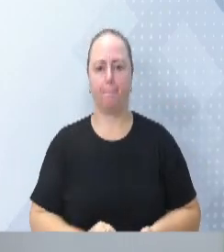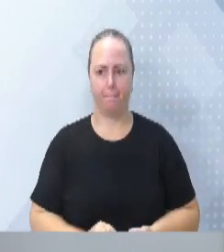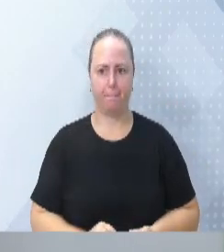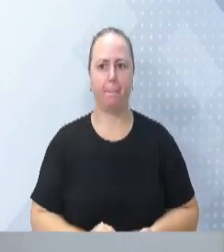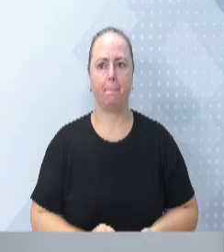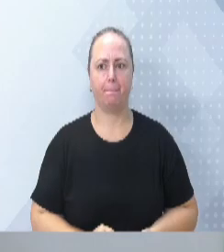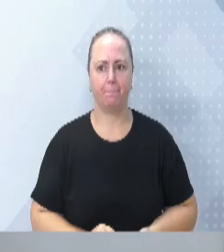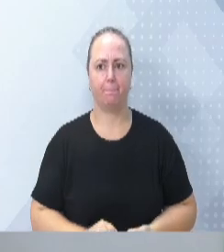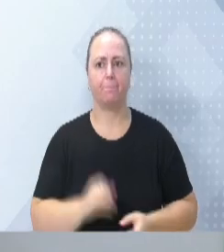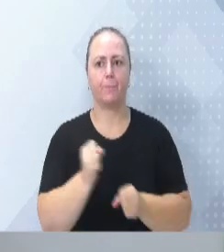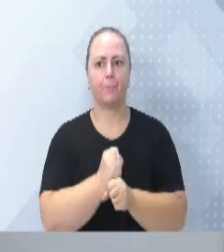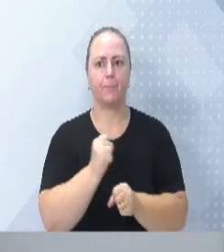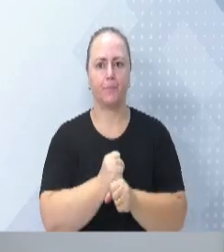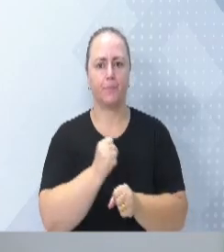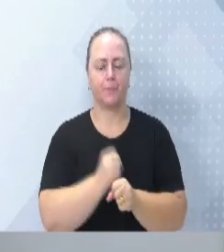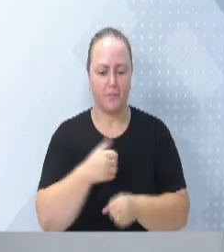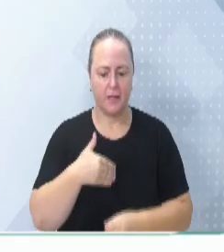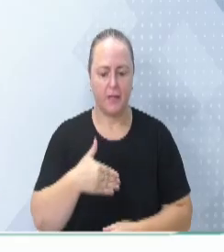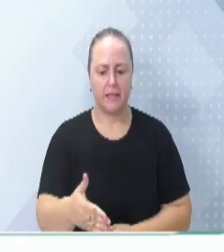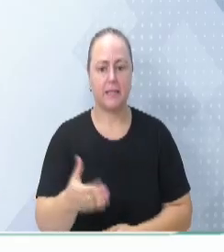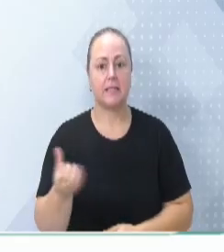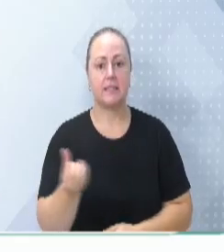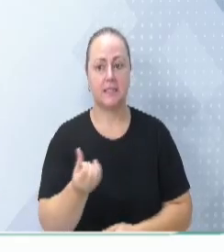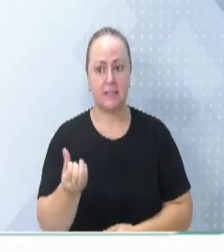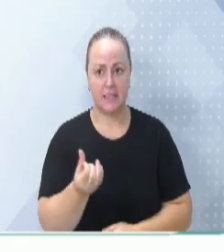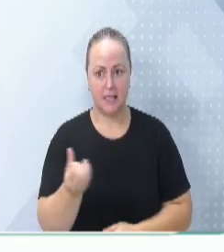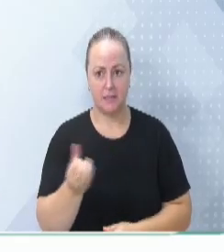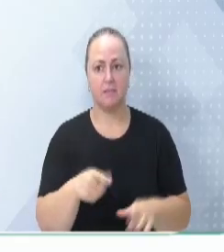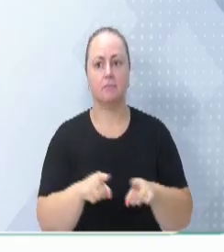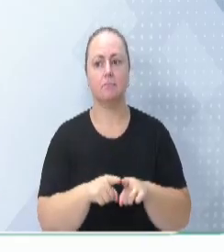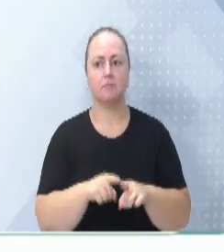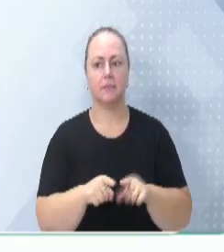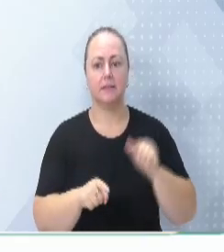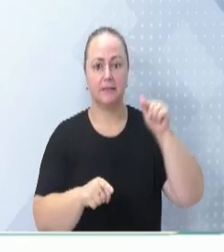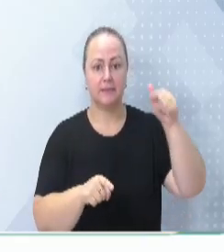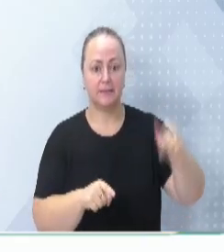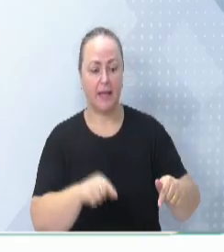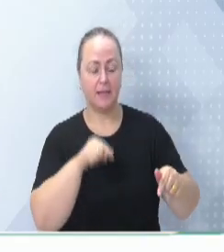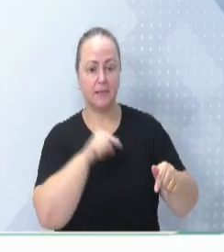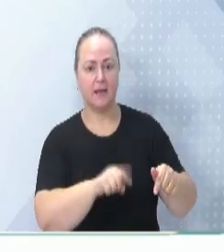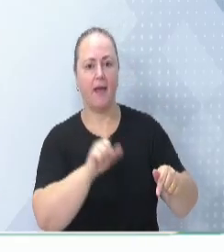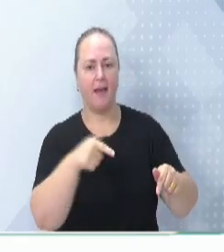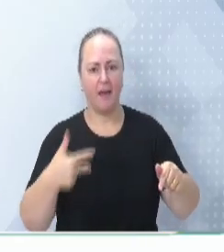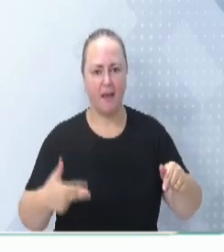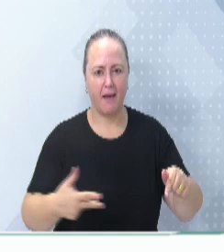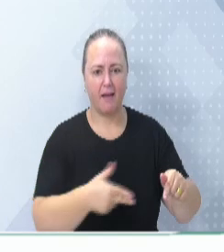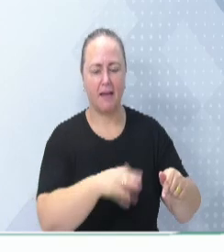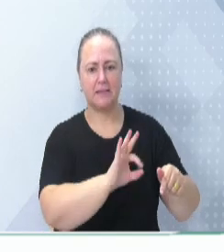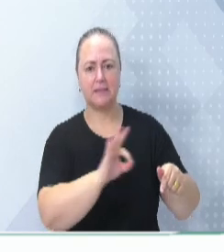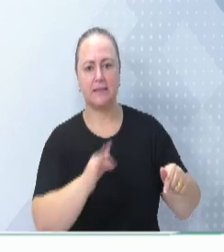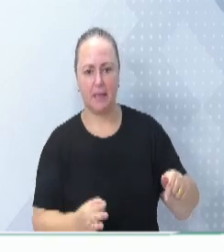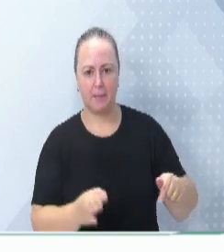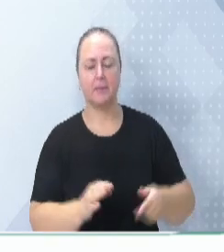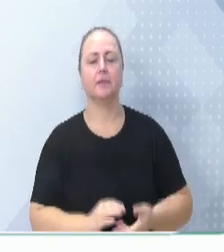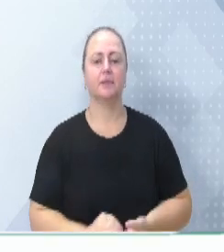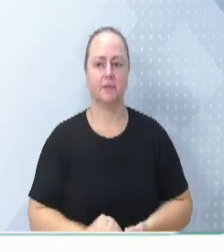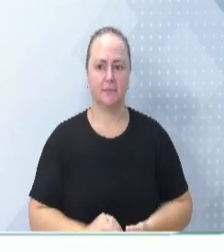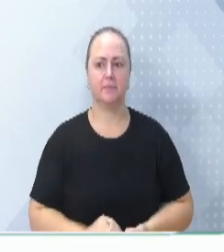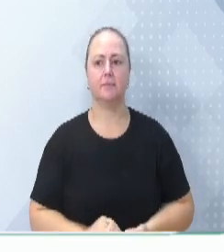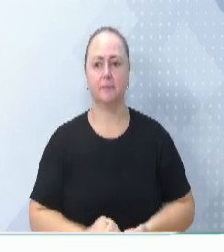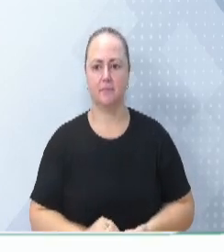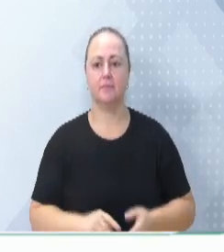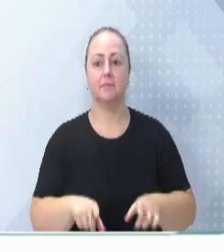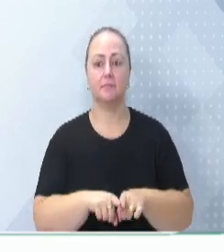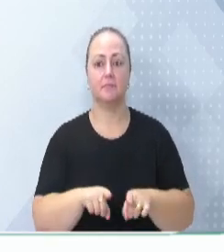estamos construindo a sexta sala cirúrgica, mais a sétima, para pequenos procedimentos, para nós ampliar o nosso PS, inclusive, a